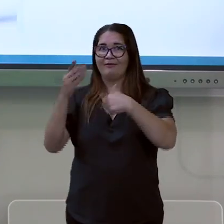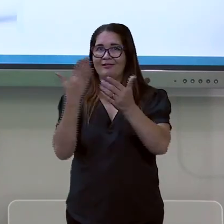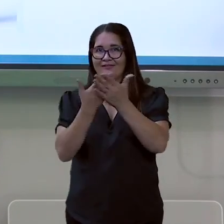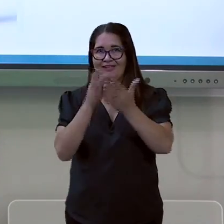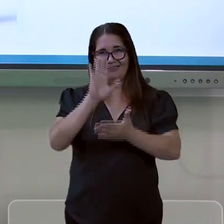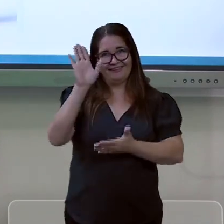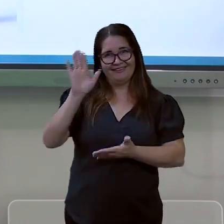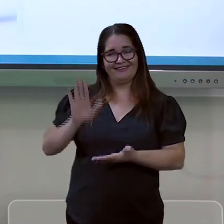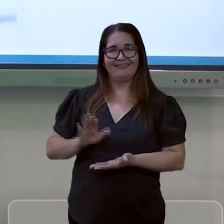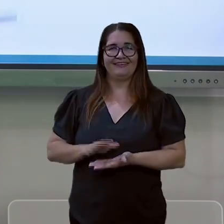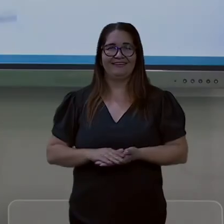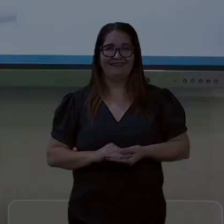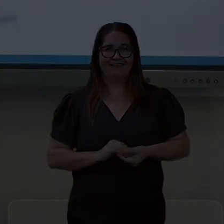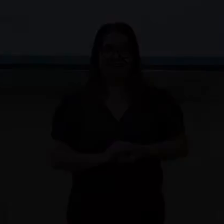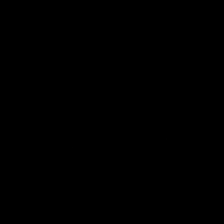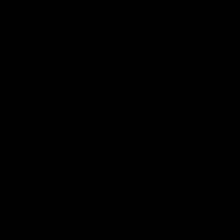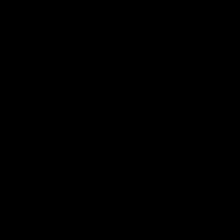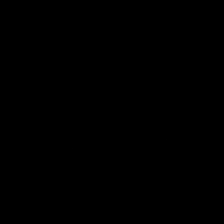tchau!